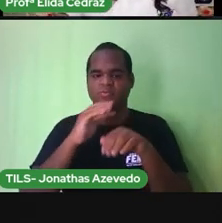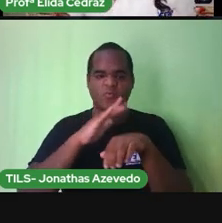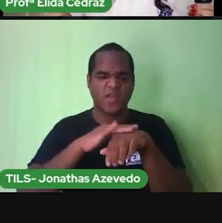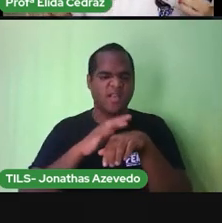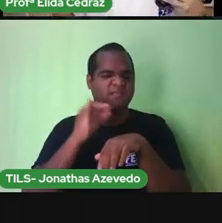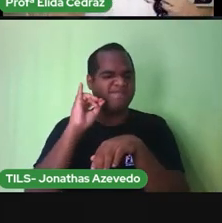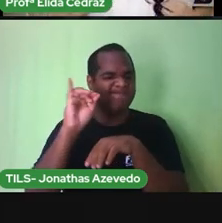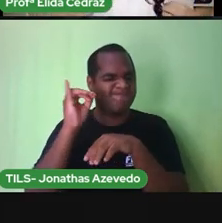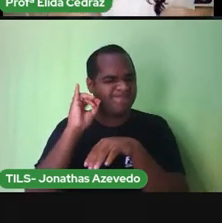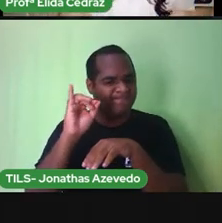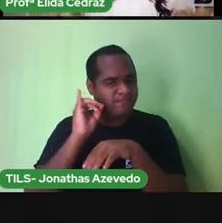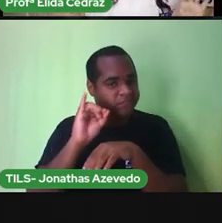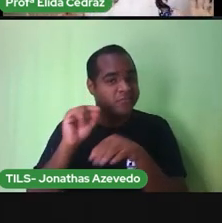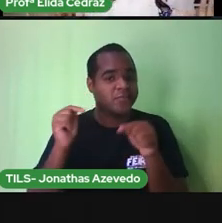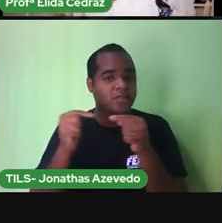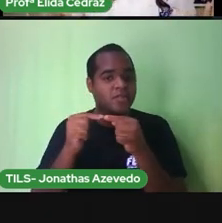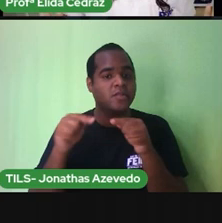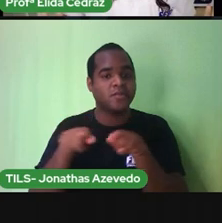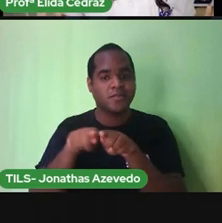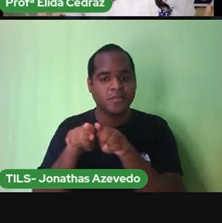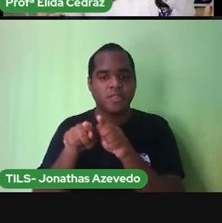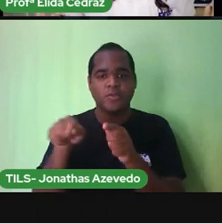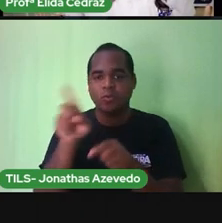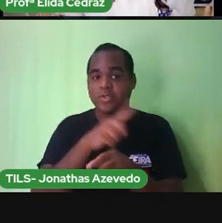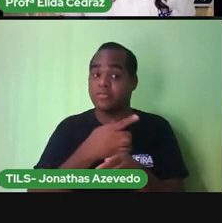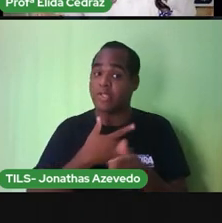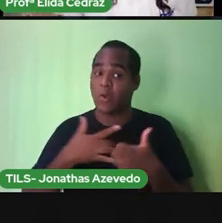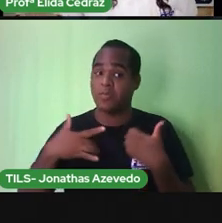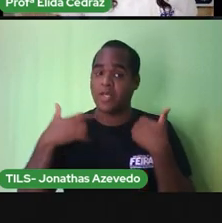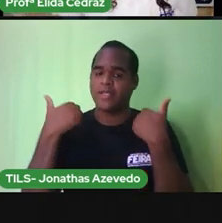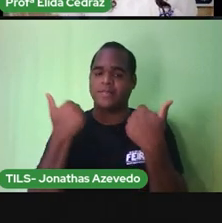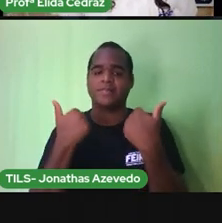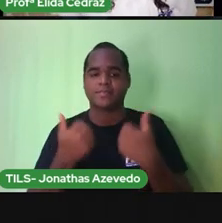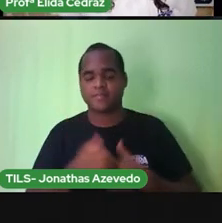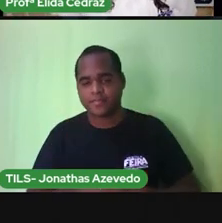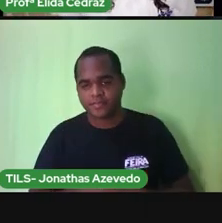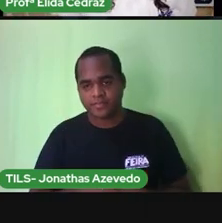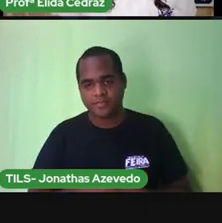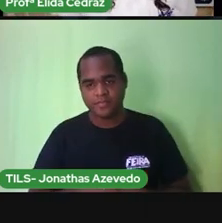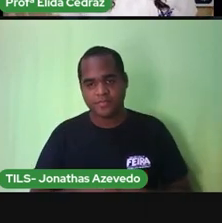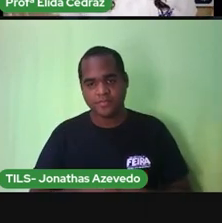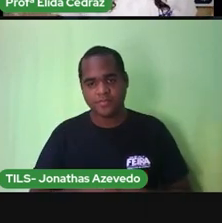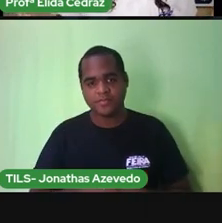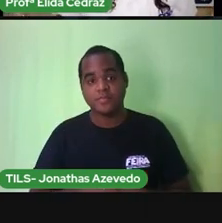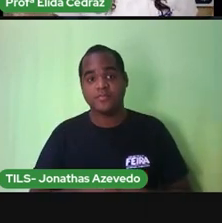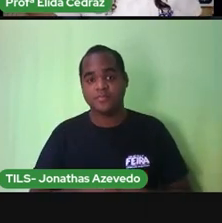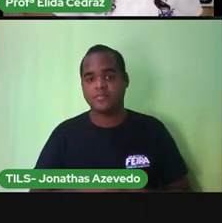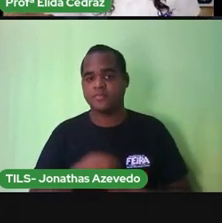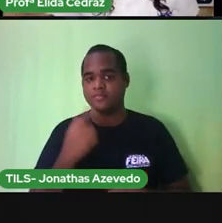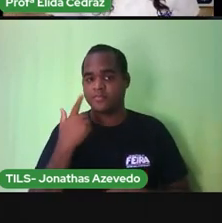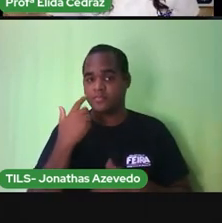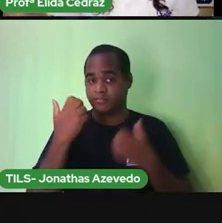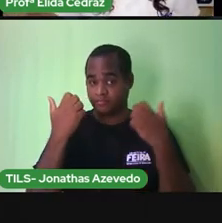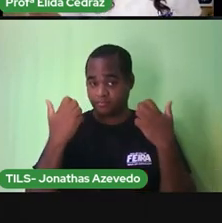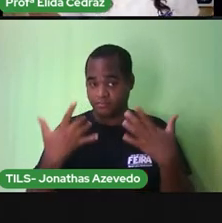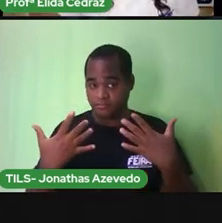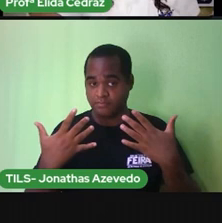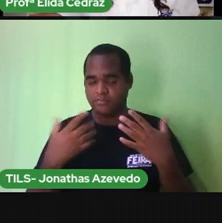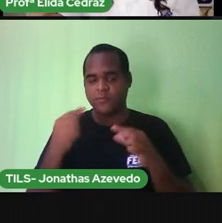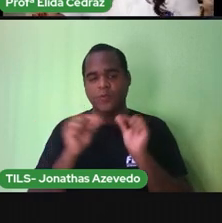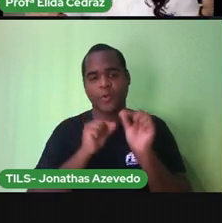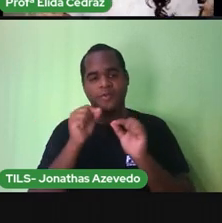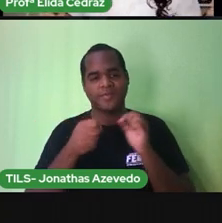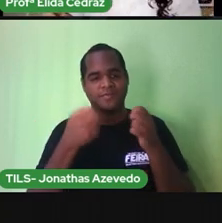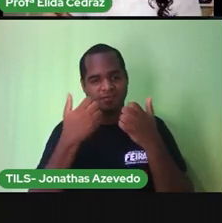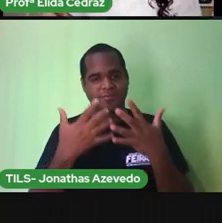ajudam a conservar e fortalecer a saúde. A gente pode classificar agora, nesse momento, em dois